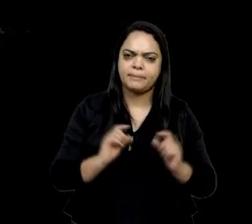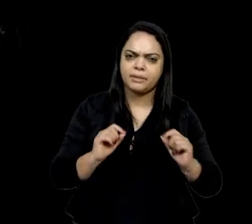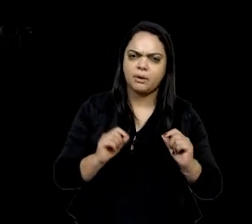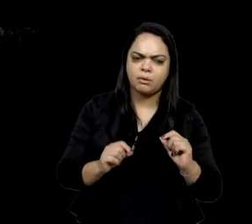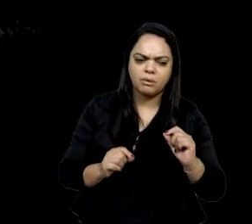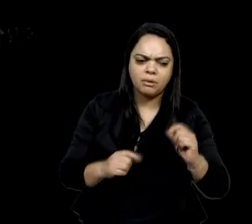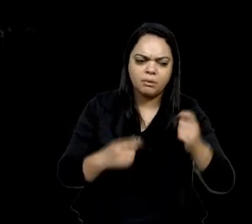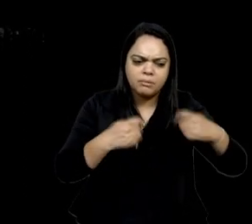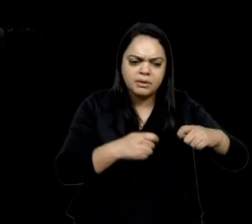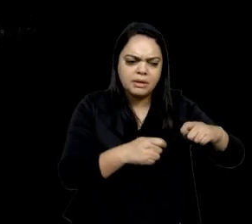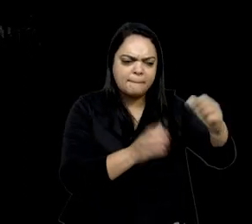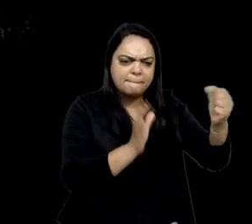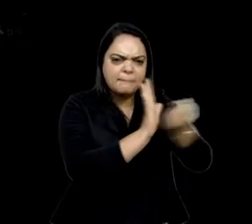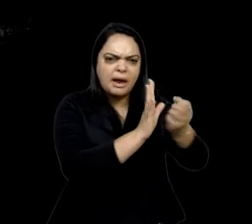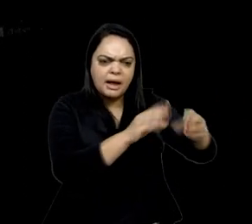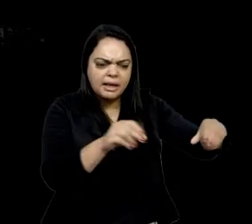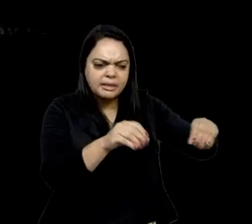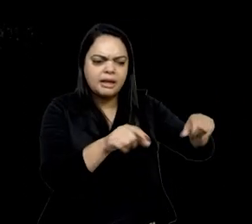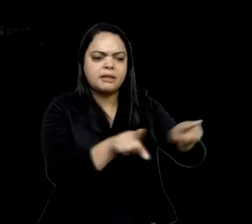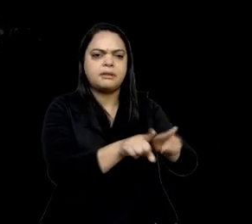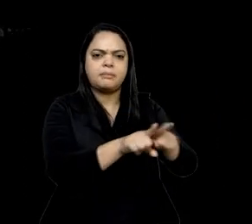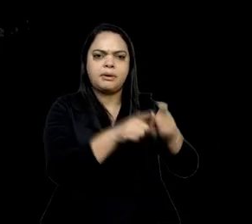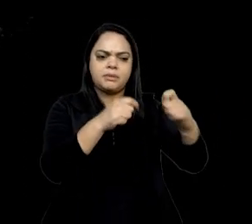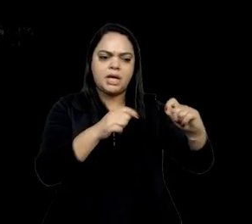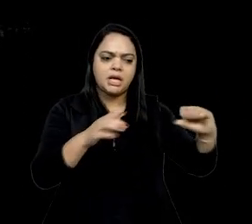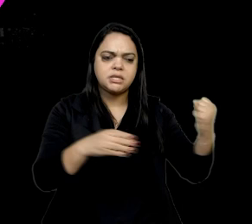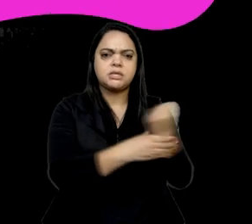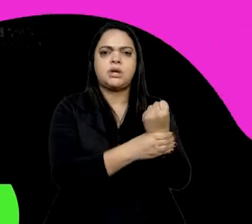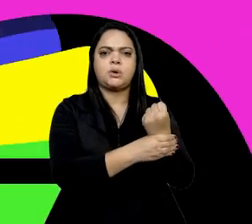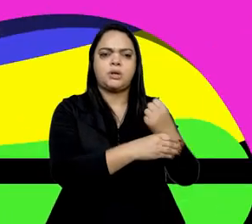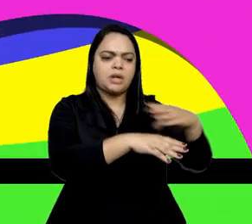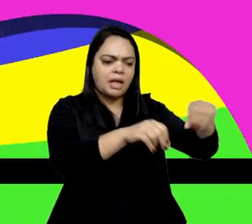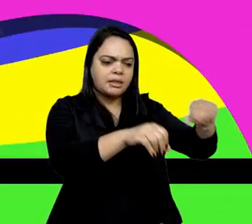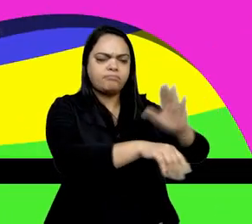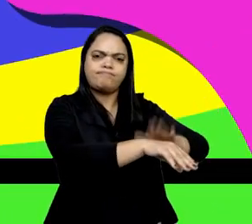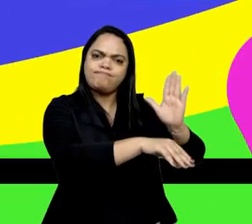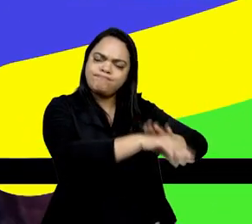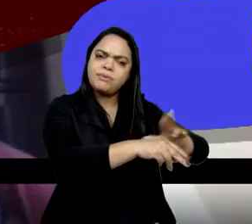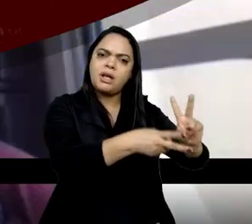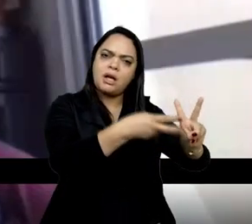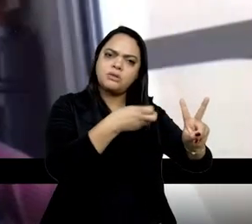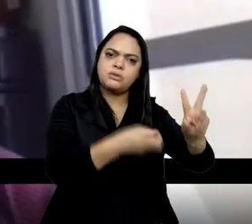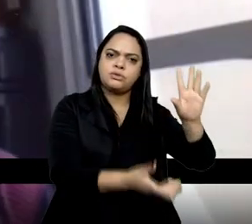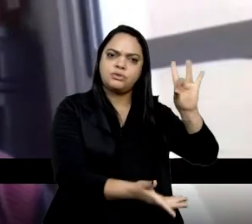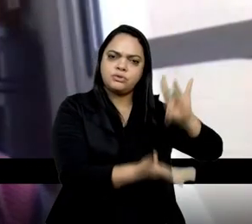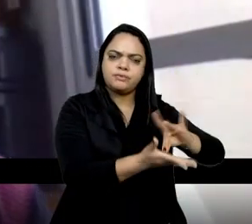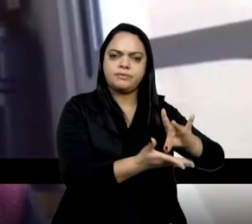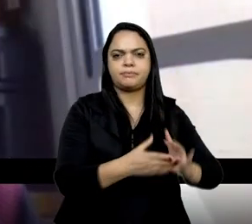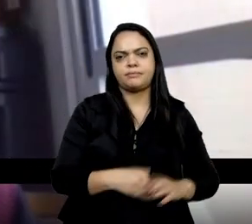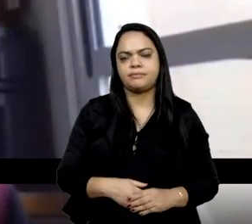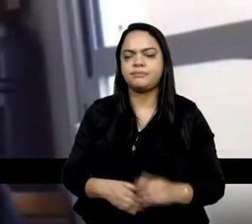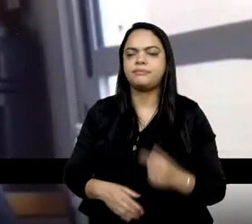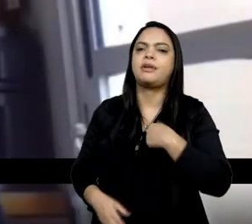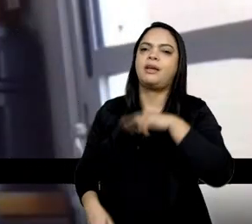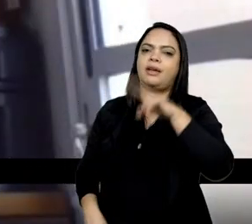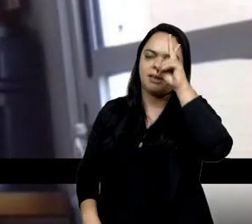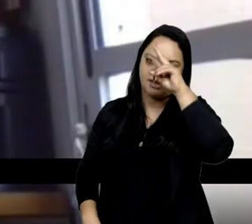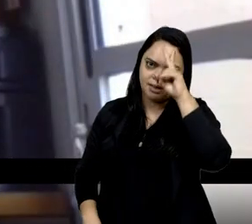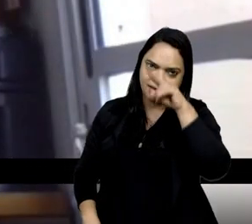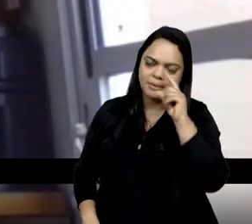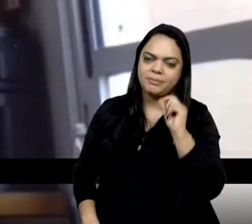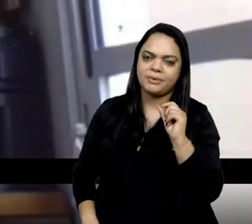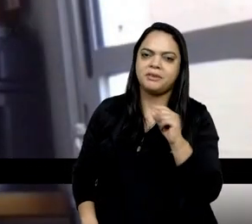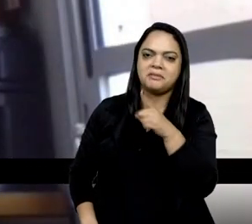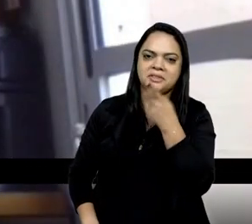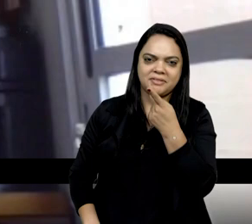preciso assegurar que essas terras sejam respeitadas. Isso faz me lembrar o que você está falando, o que